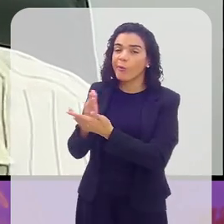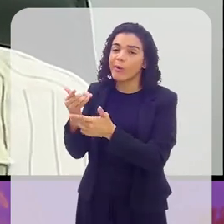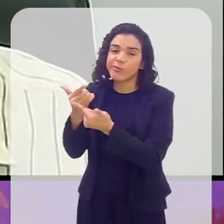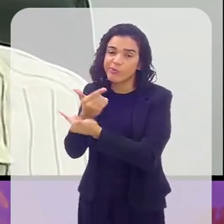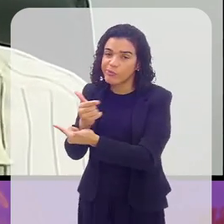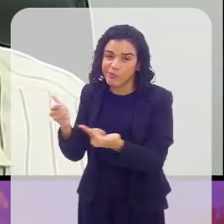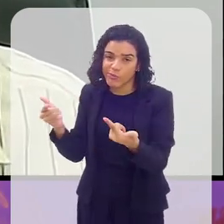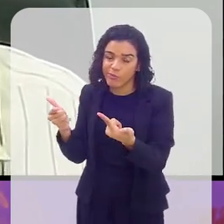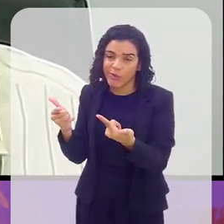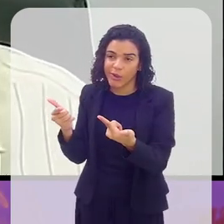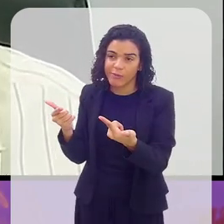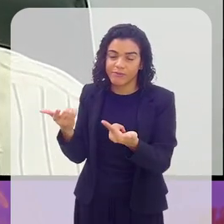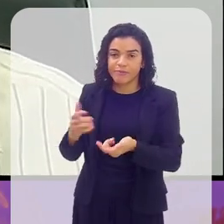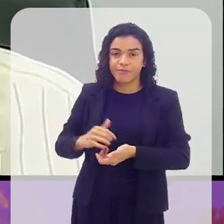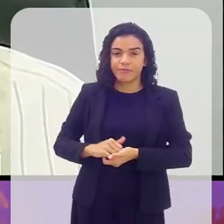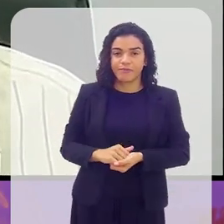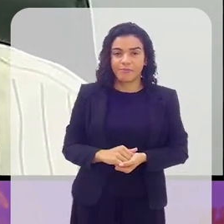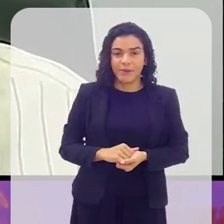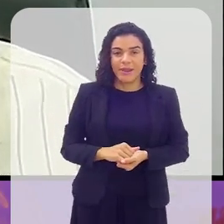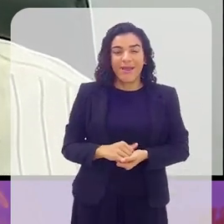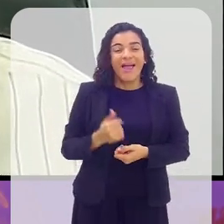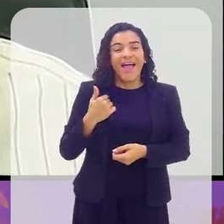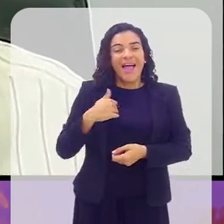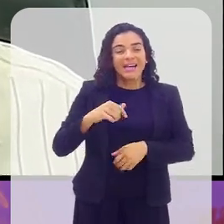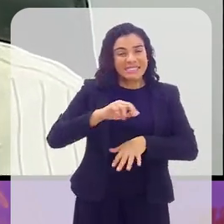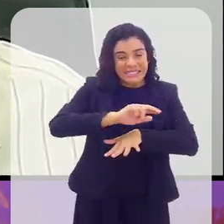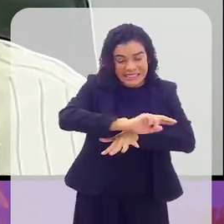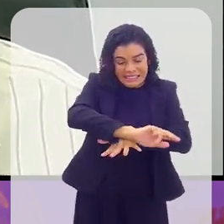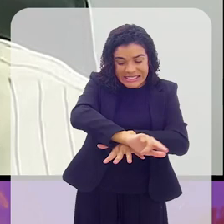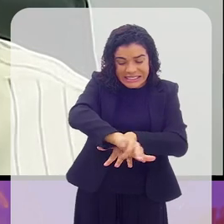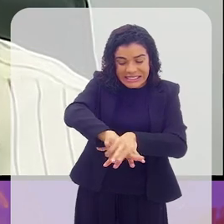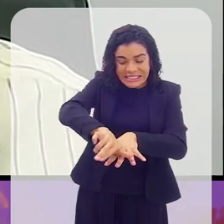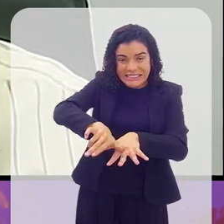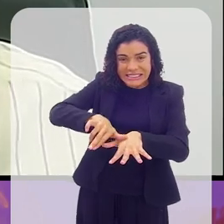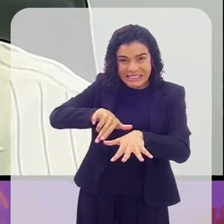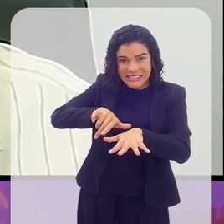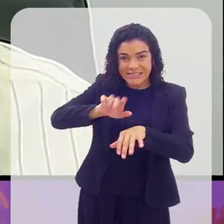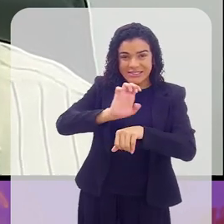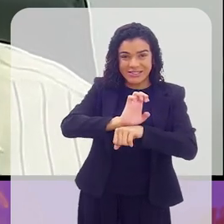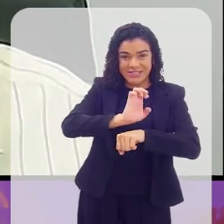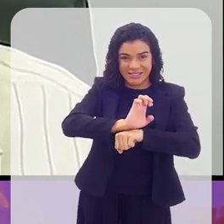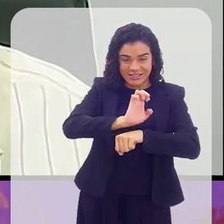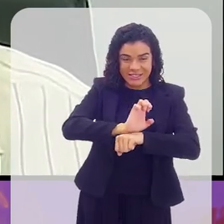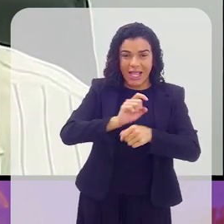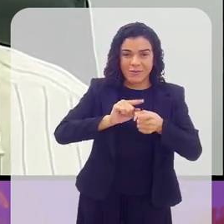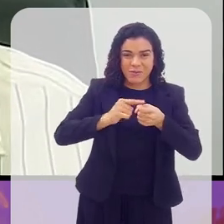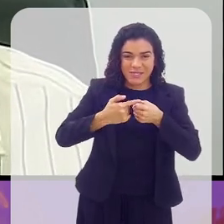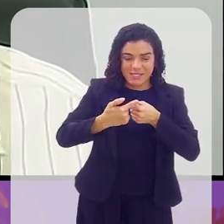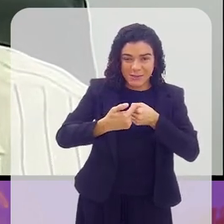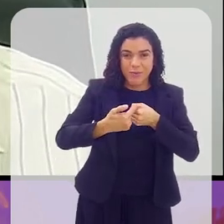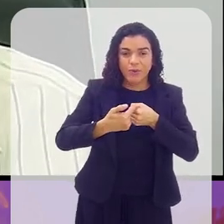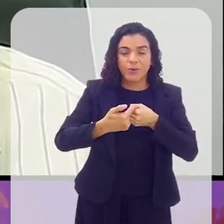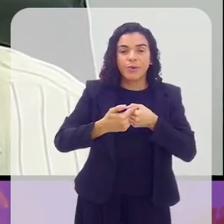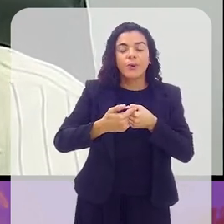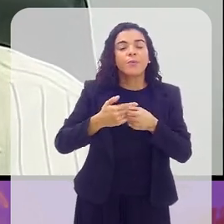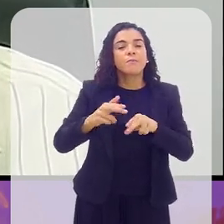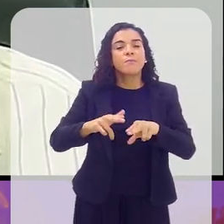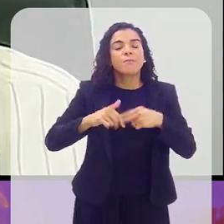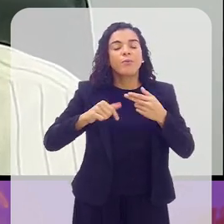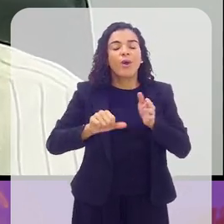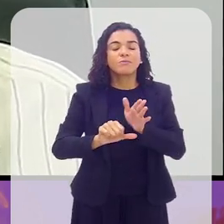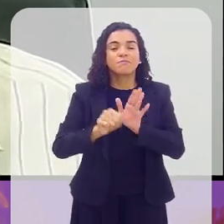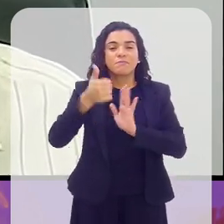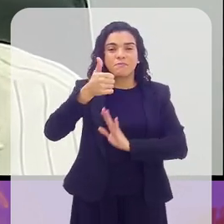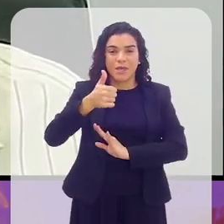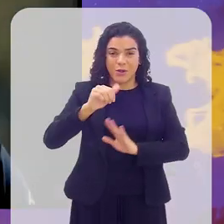puder, é ótimo. Eu acho que essa capilaridade aqui no nosso estado de BC